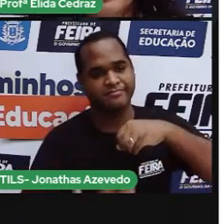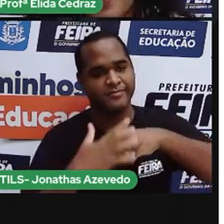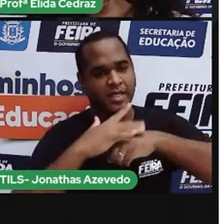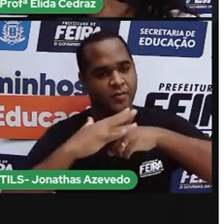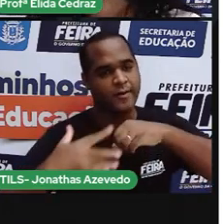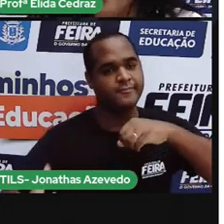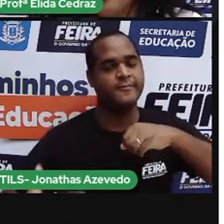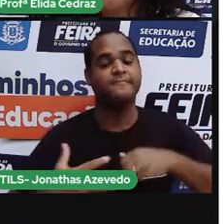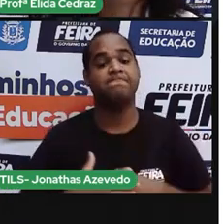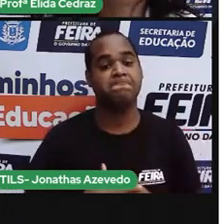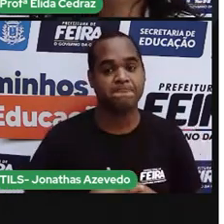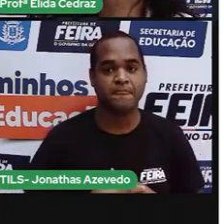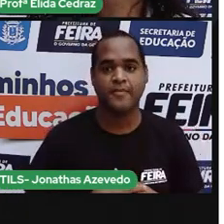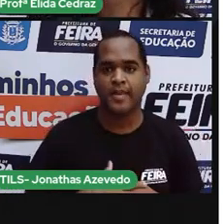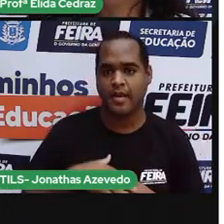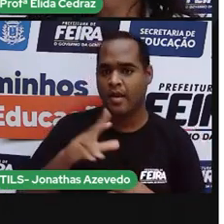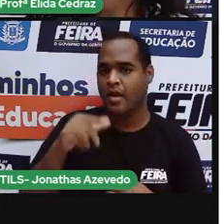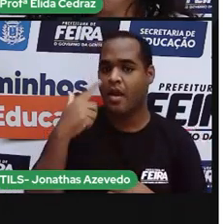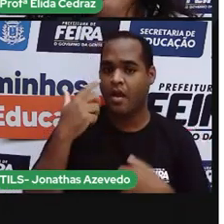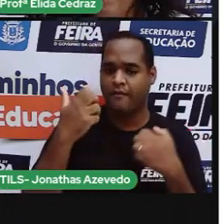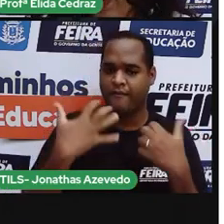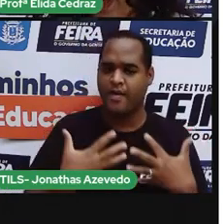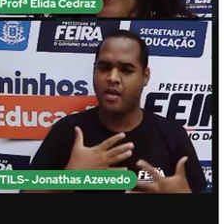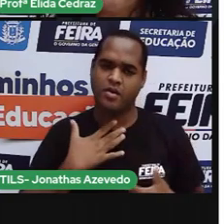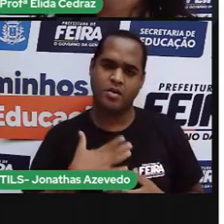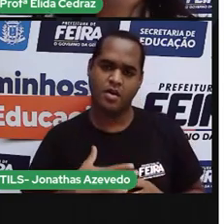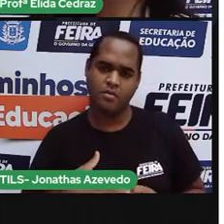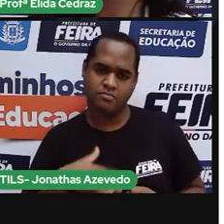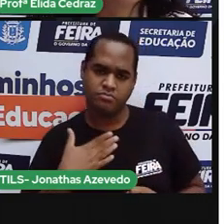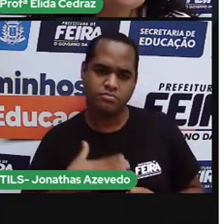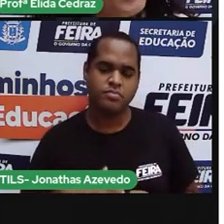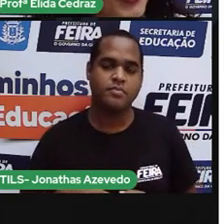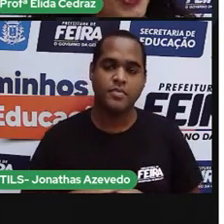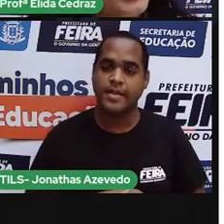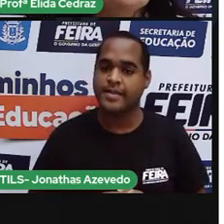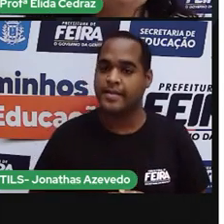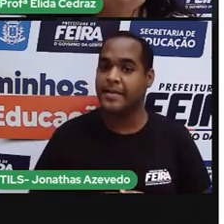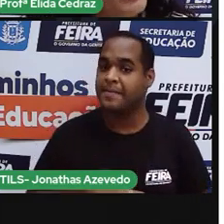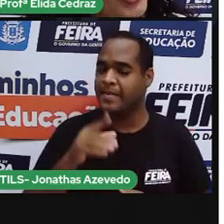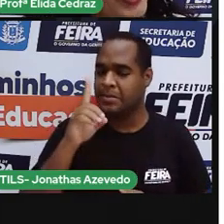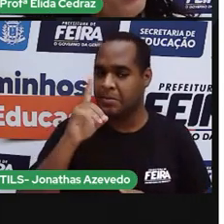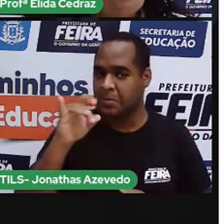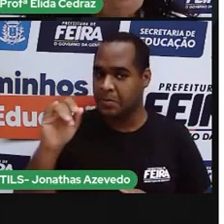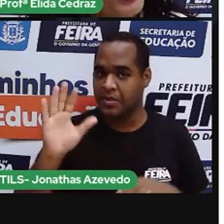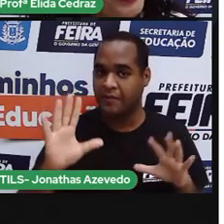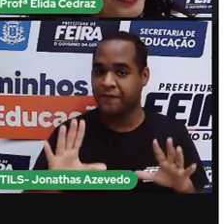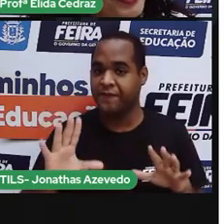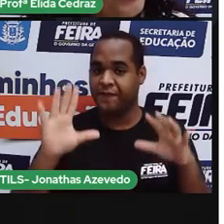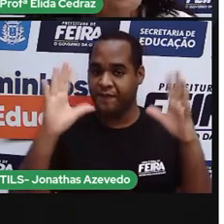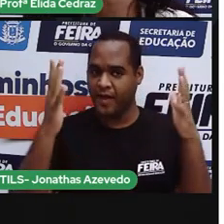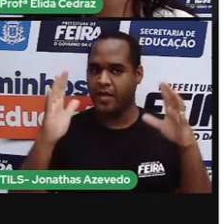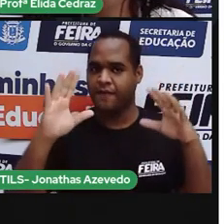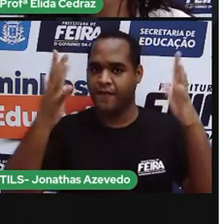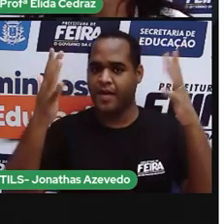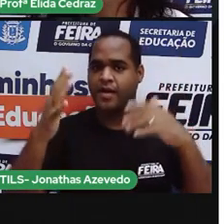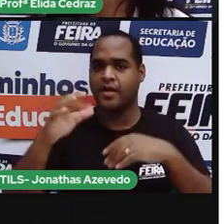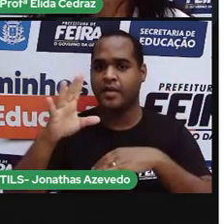cidadezinha hoje é bem calma, é bem bacana, mas no dia da festa do vaqueiro,